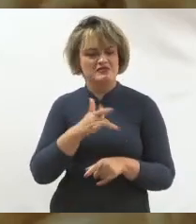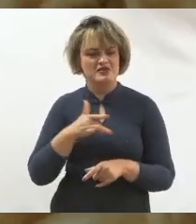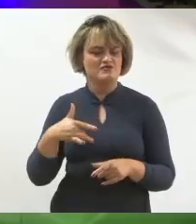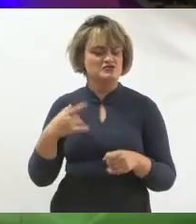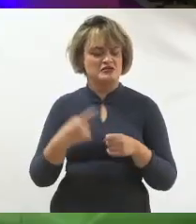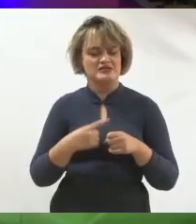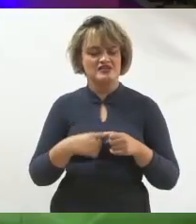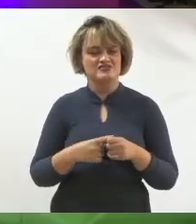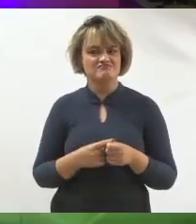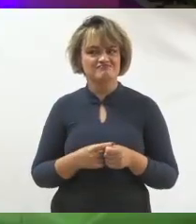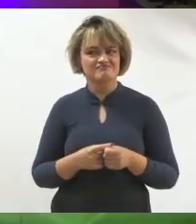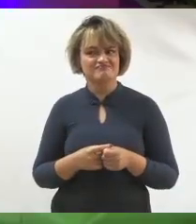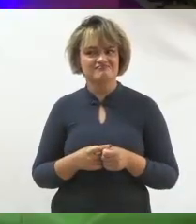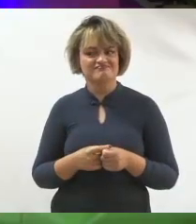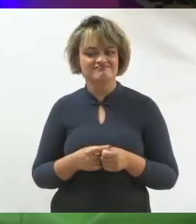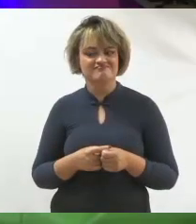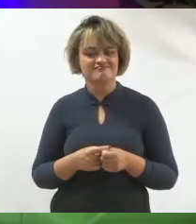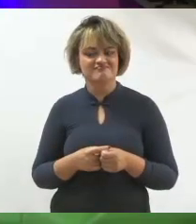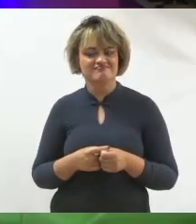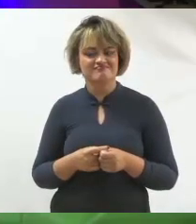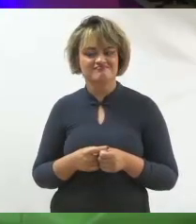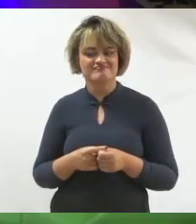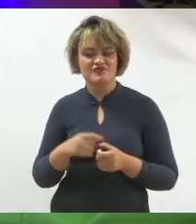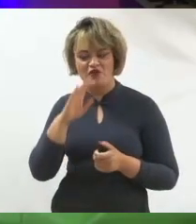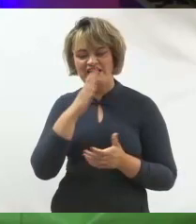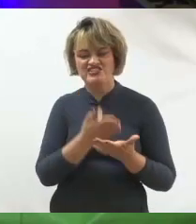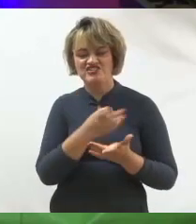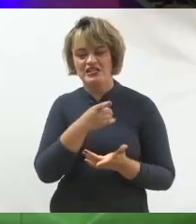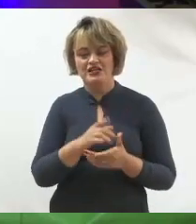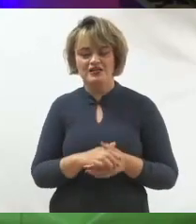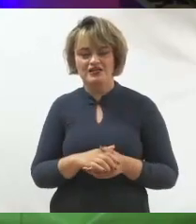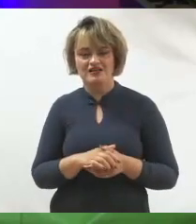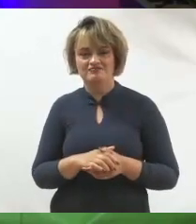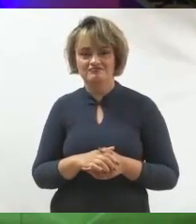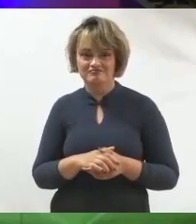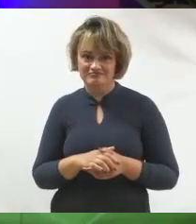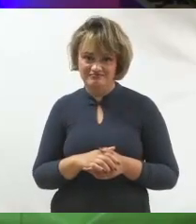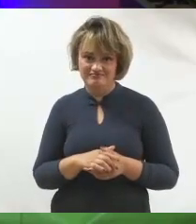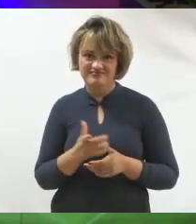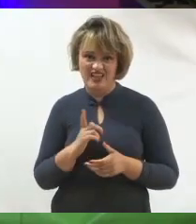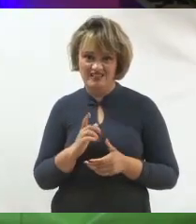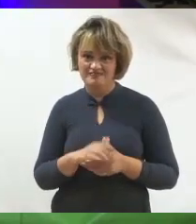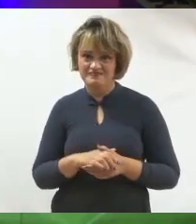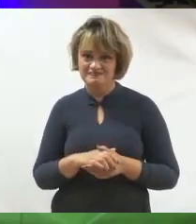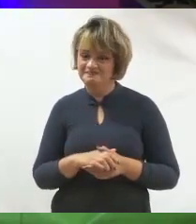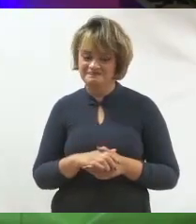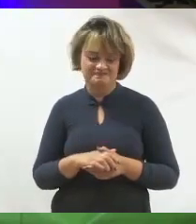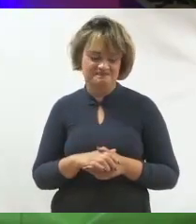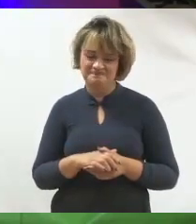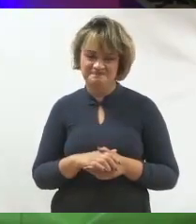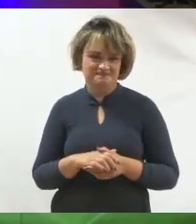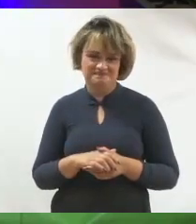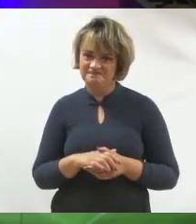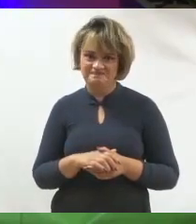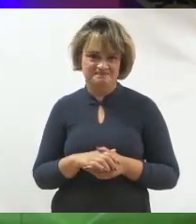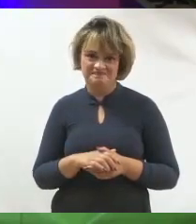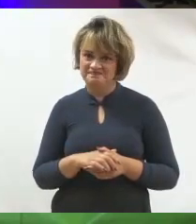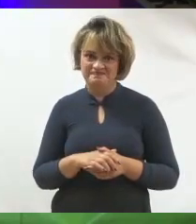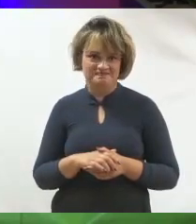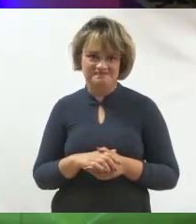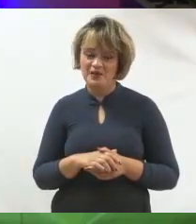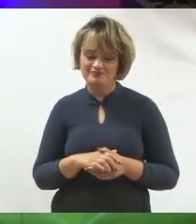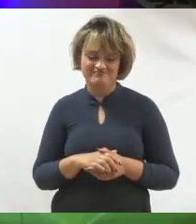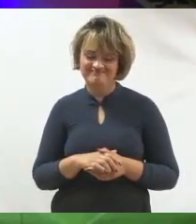cidade e vai se conectar, acreditar, a ponto de escolher aquele número e votar? A gente está se enganando se a gente